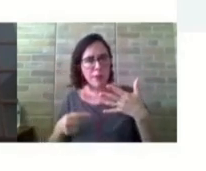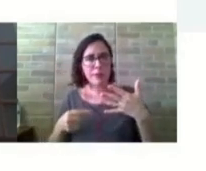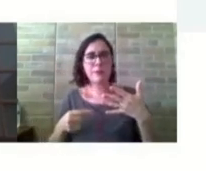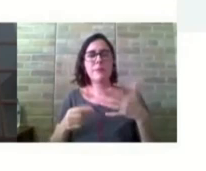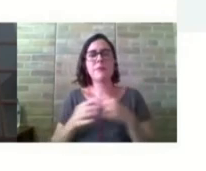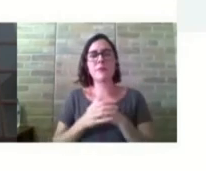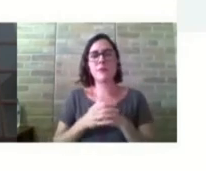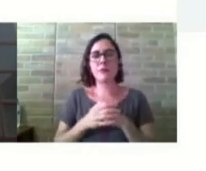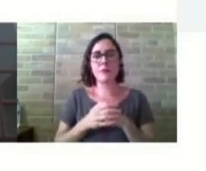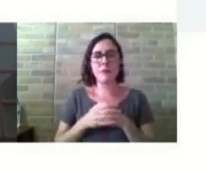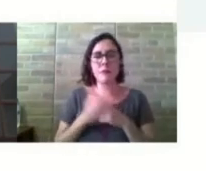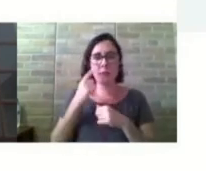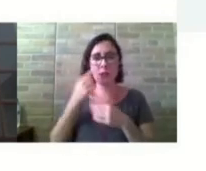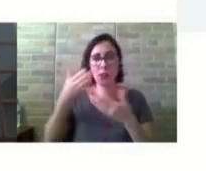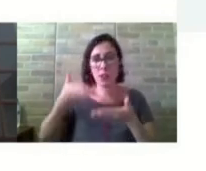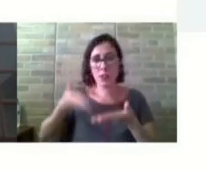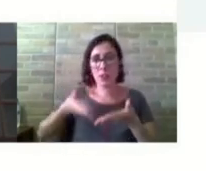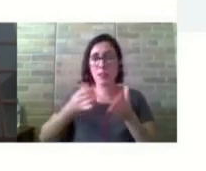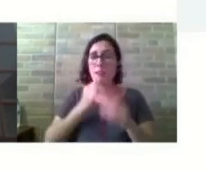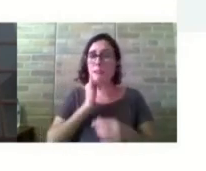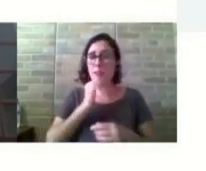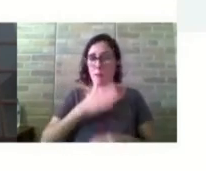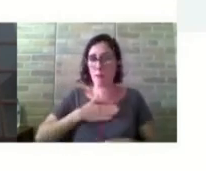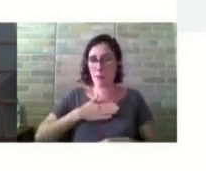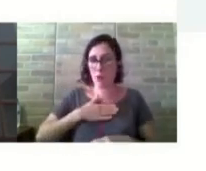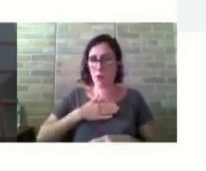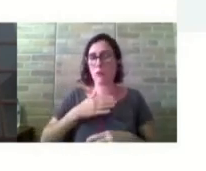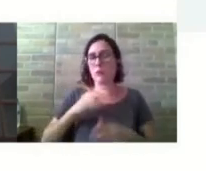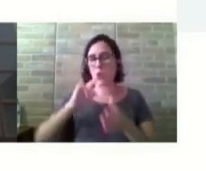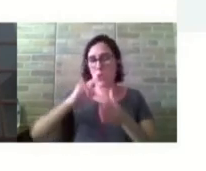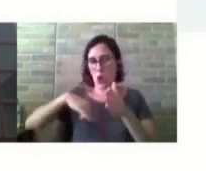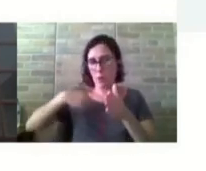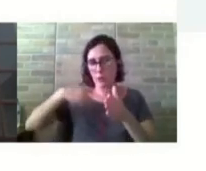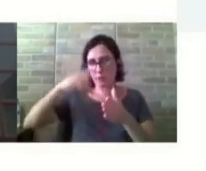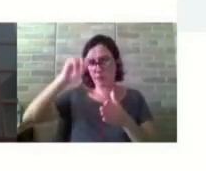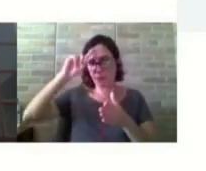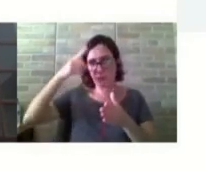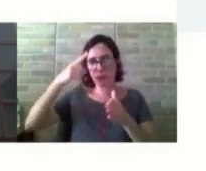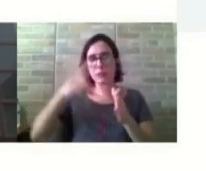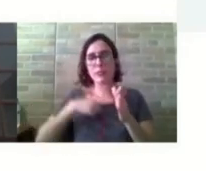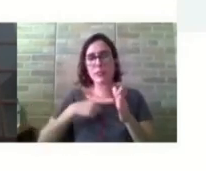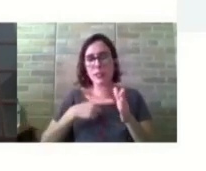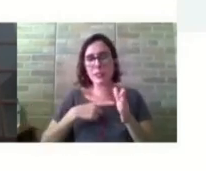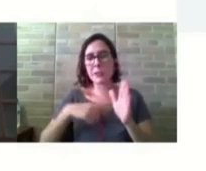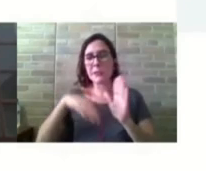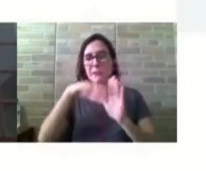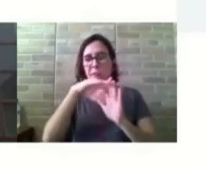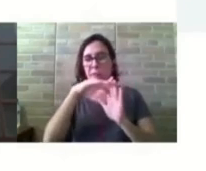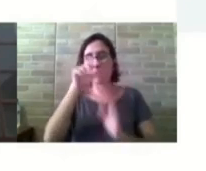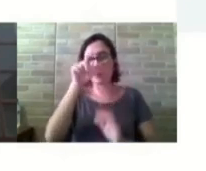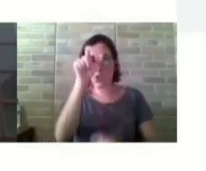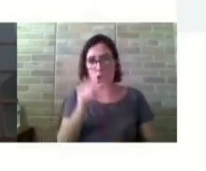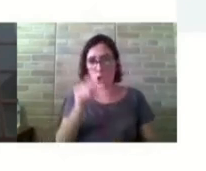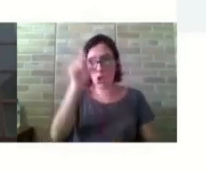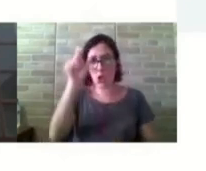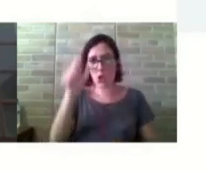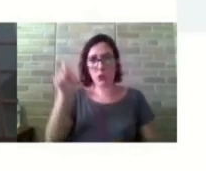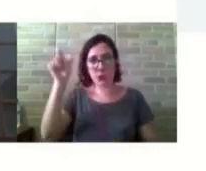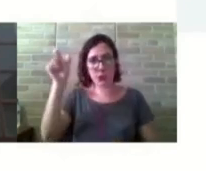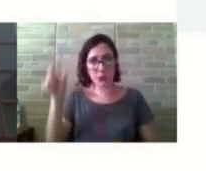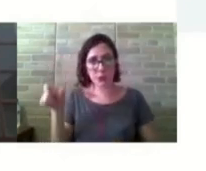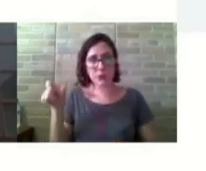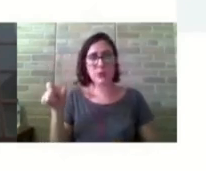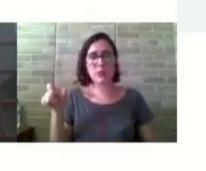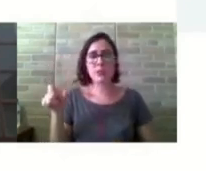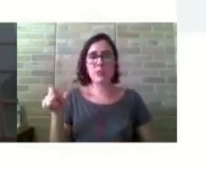Aqui é um exemplo do protocolo, né? Que ele é constituído por várias colunas, né? E aí, nas